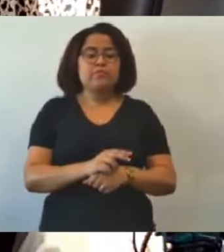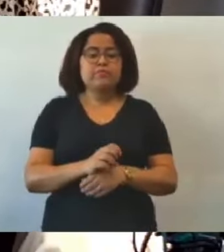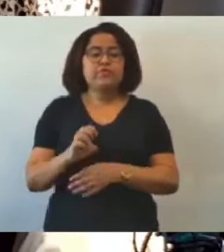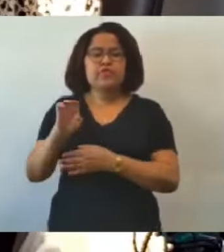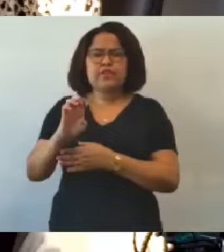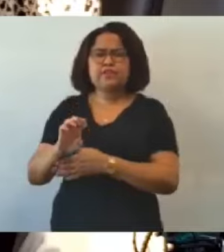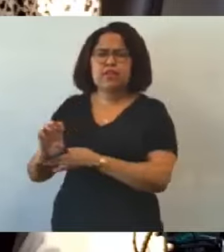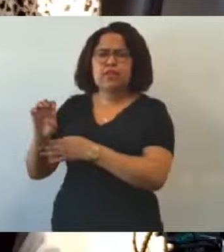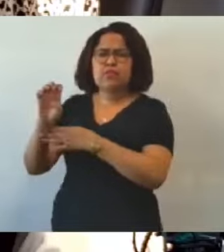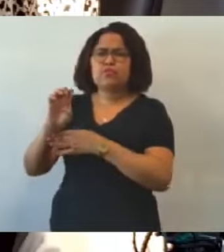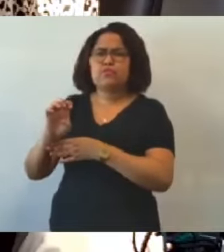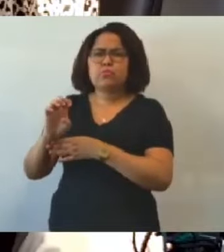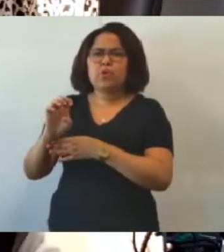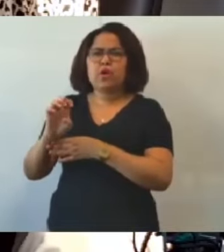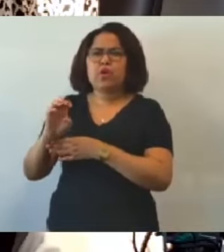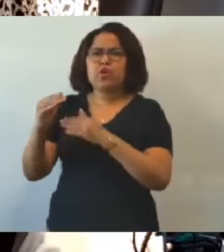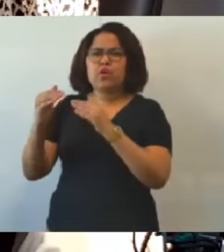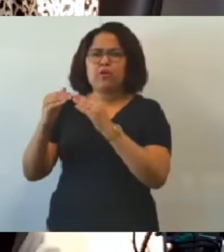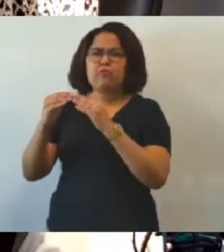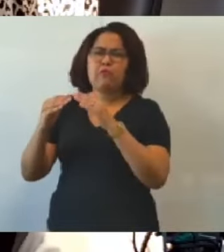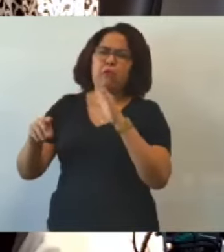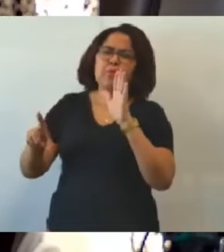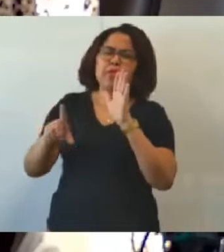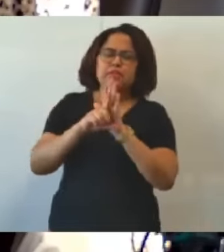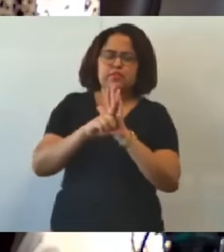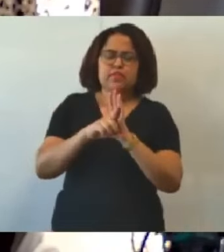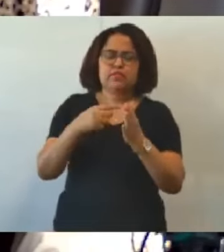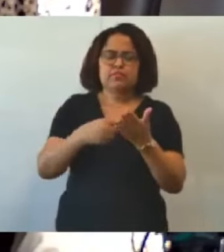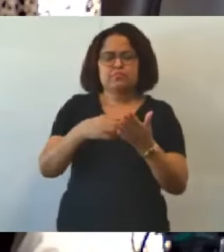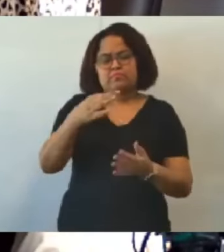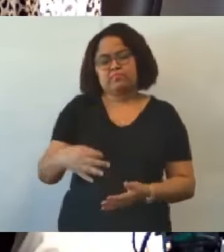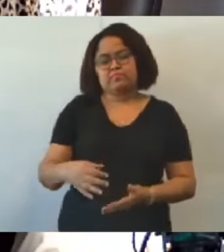conforme a legislação determina. Pode passar.